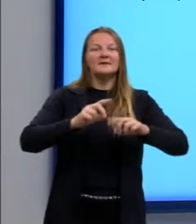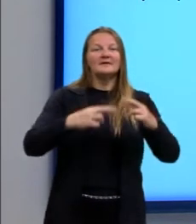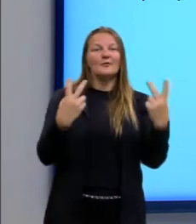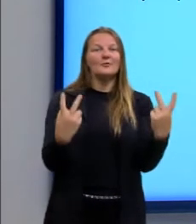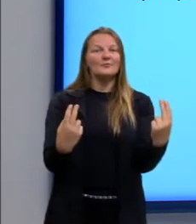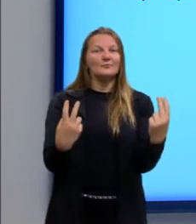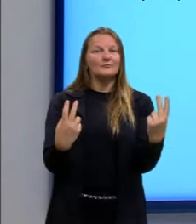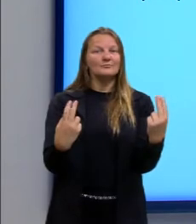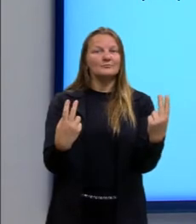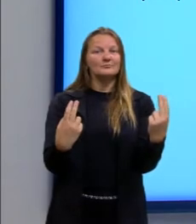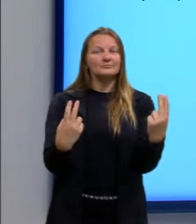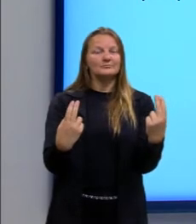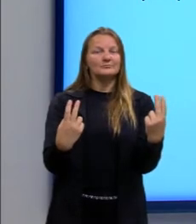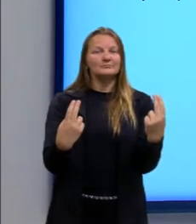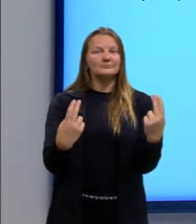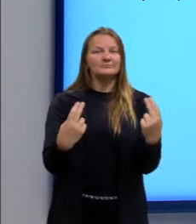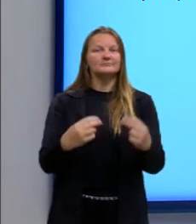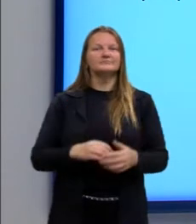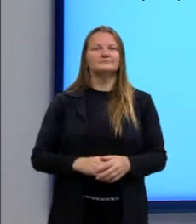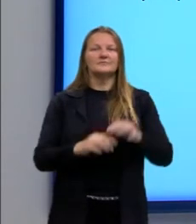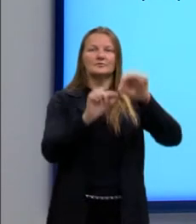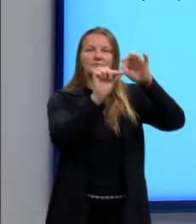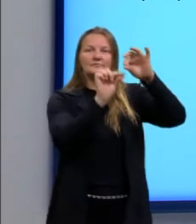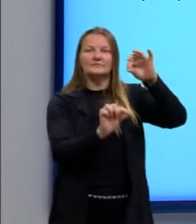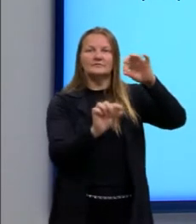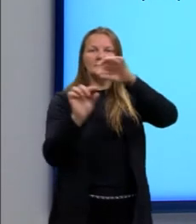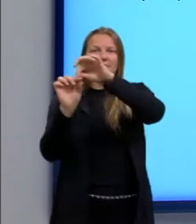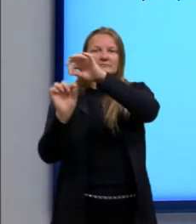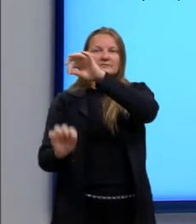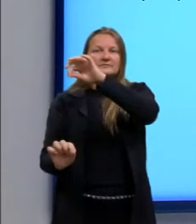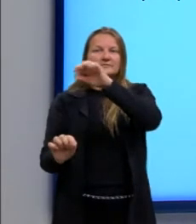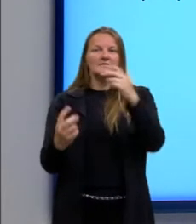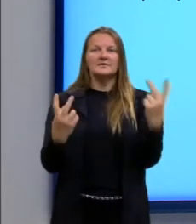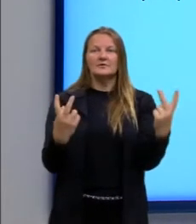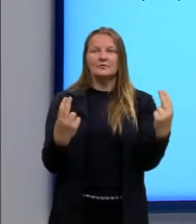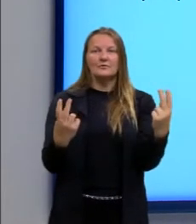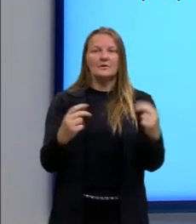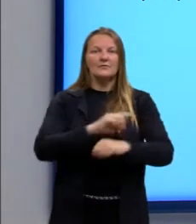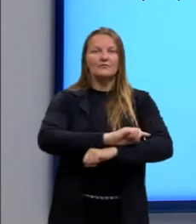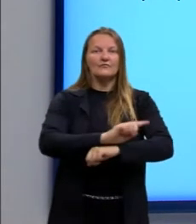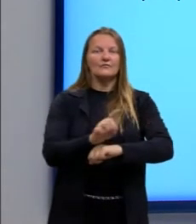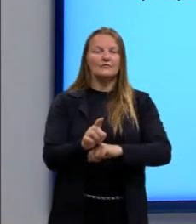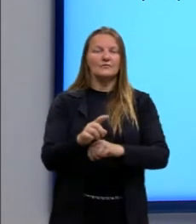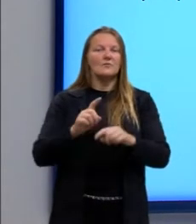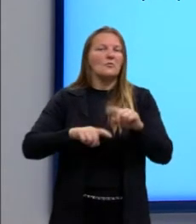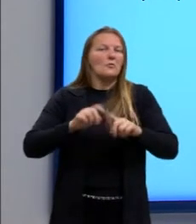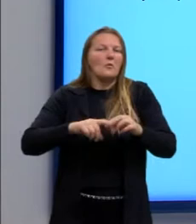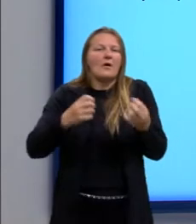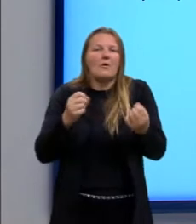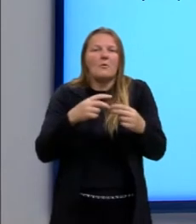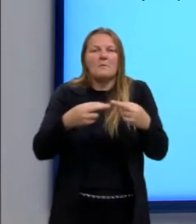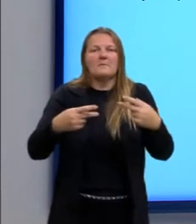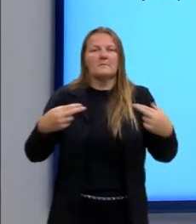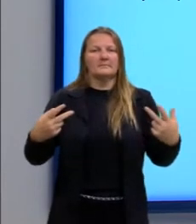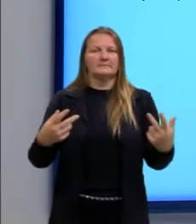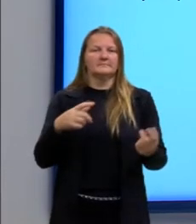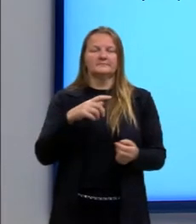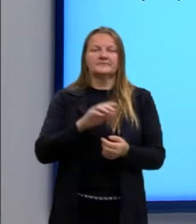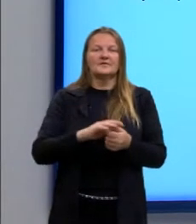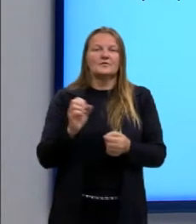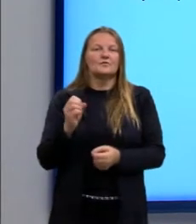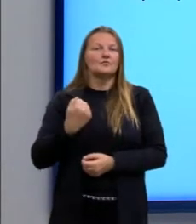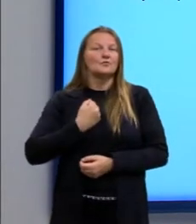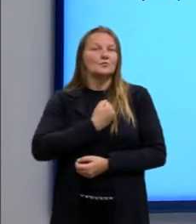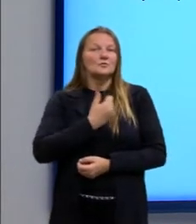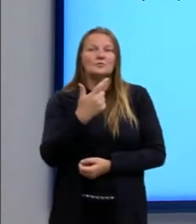considerando então o material dessas barras. E a gente não precisa saber que material é esse. Não precisamos saber o valor.